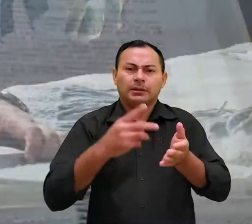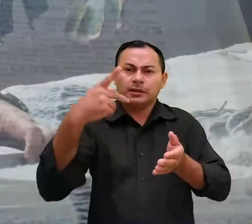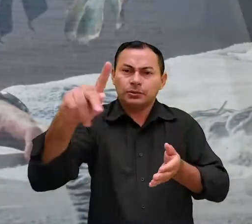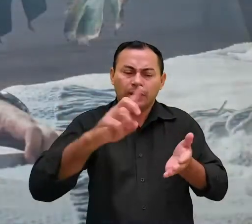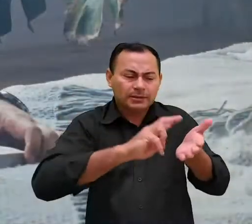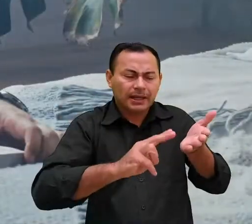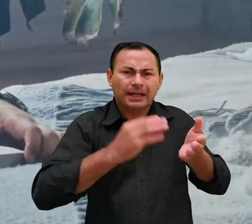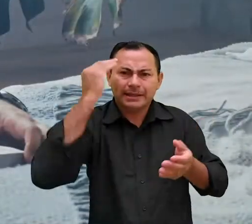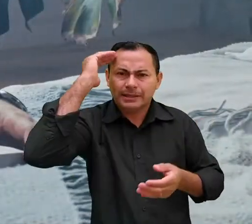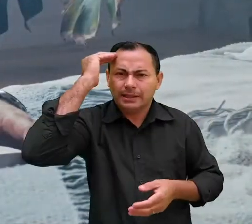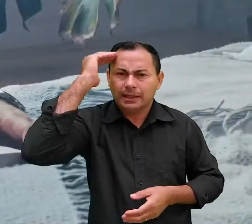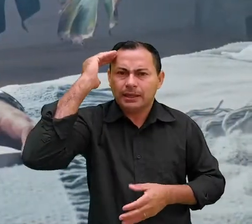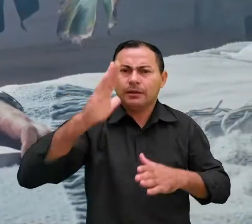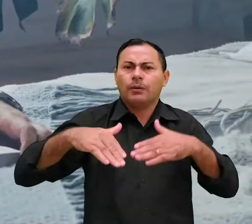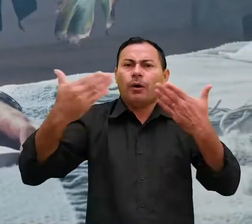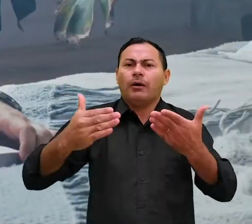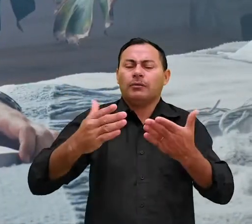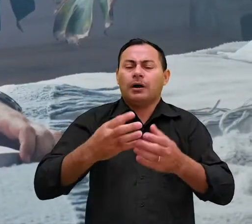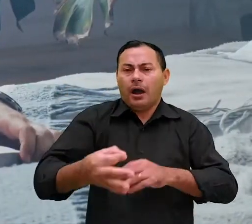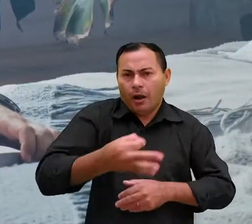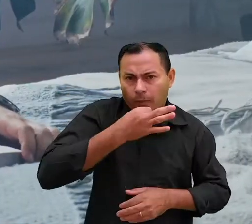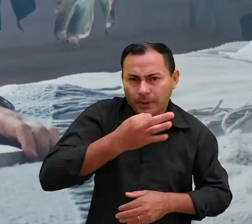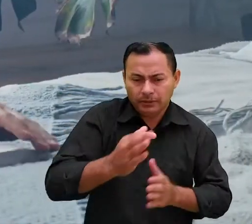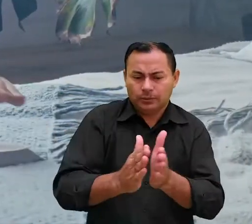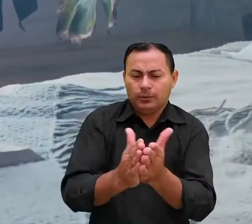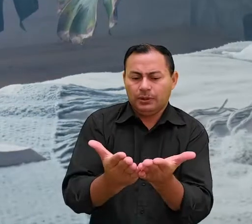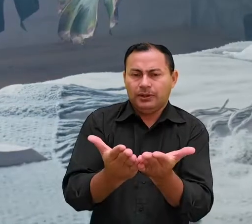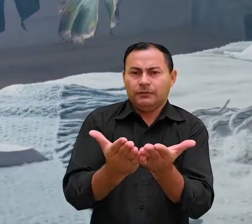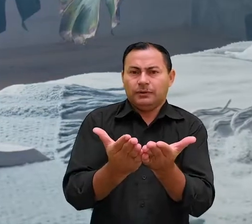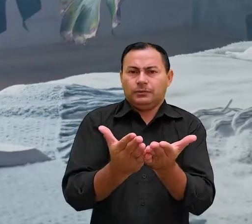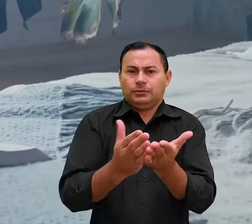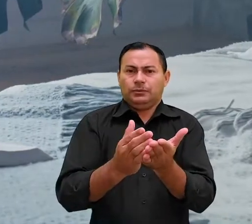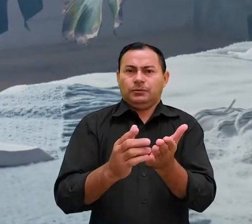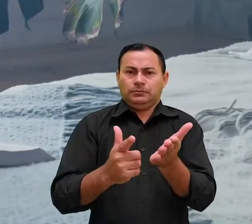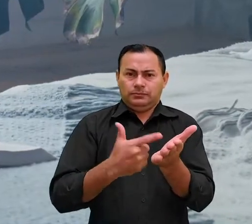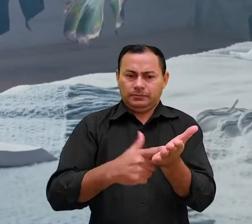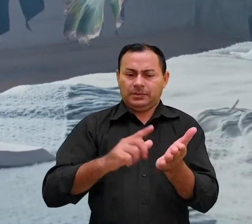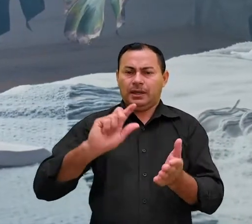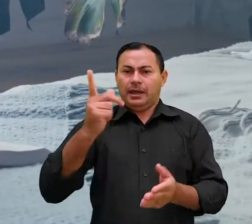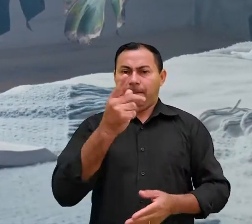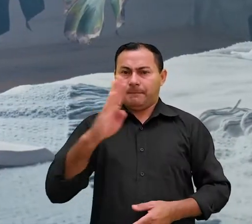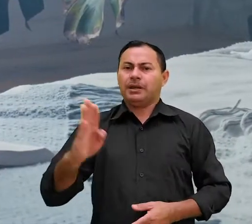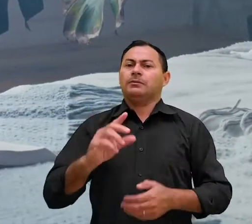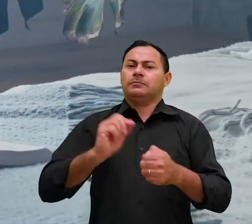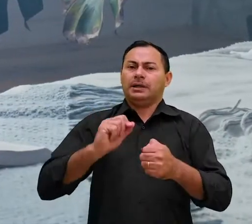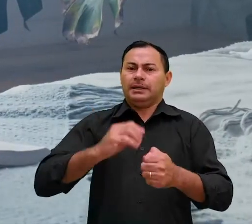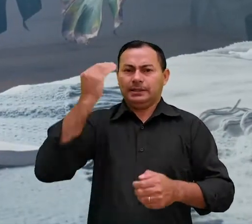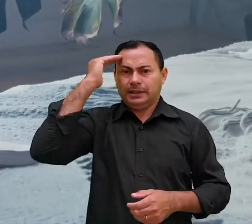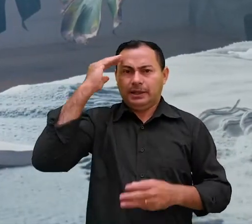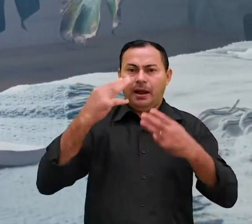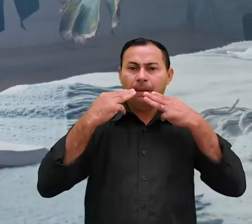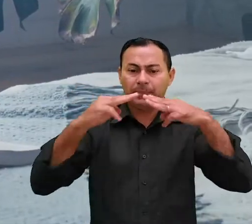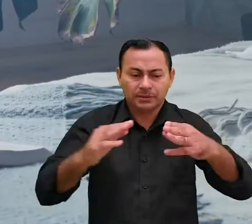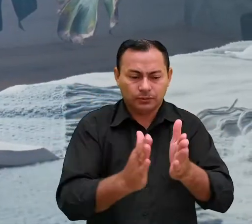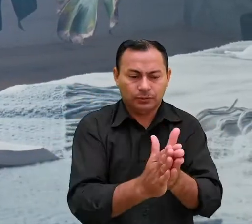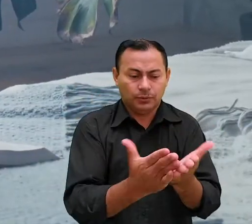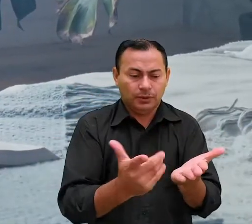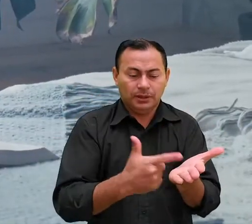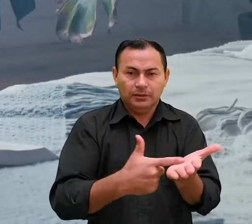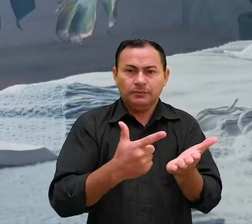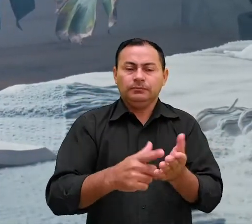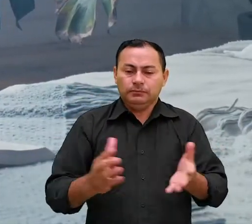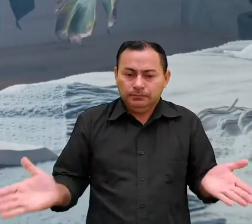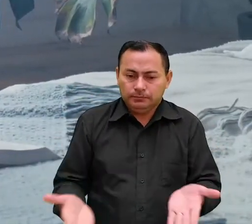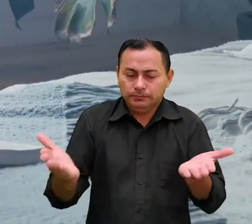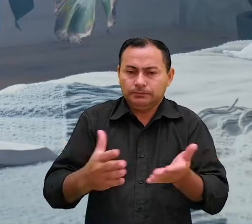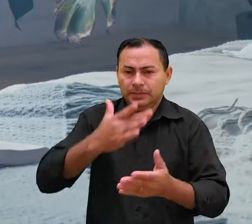procure entender qual é a argumentação do livro de Hebreus, porque isso fará entender que a missão do livro é